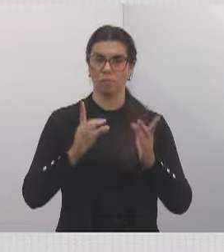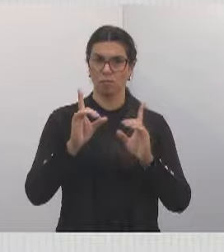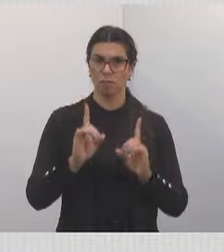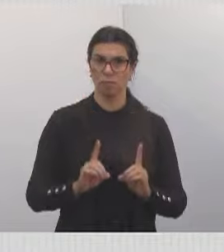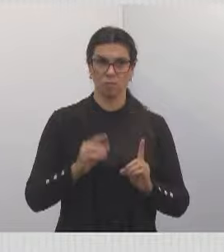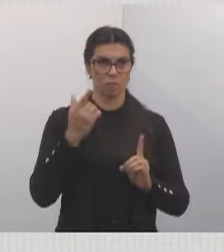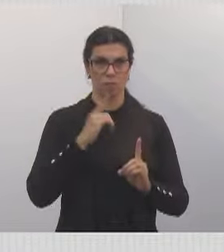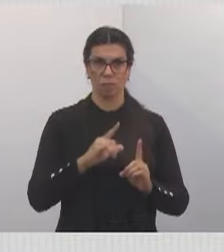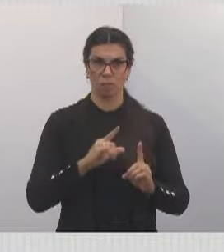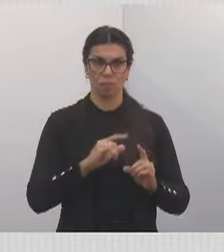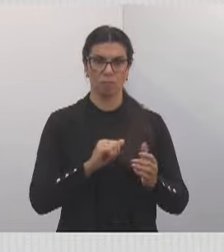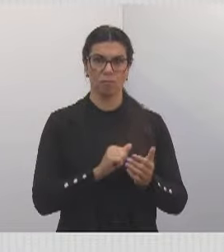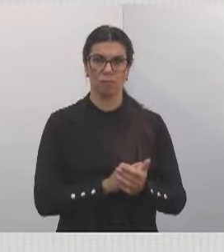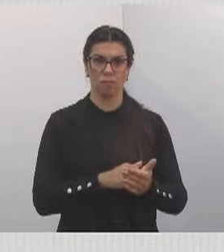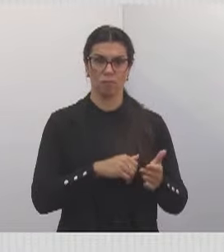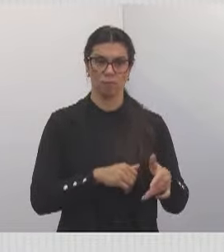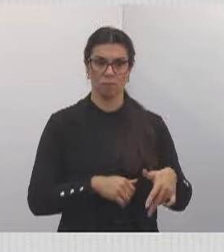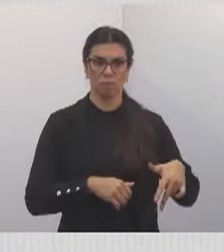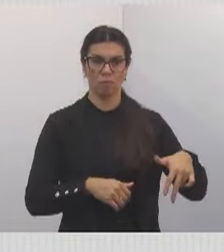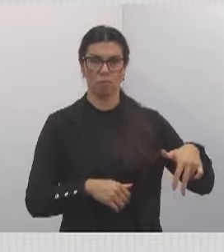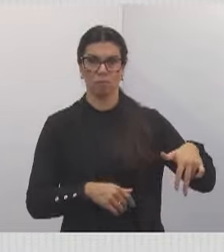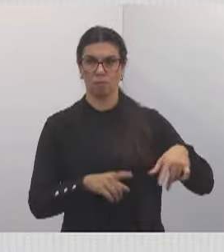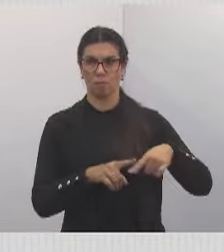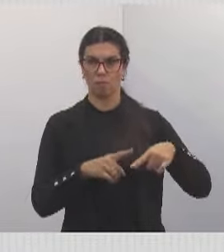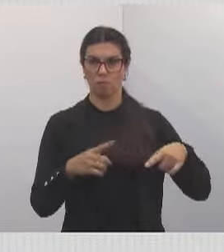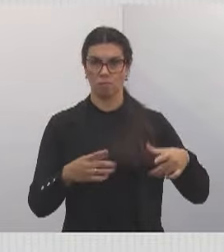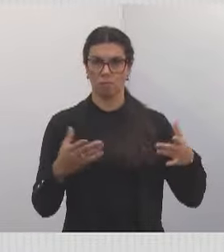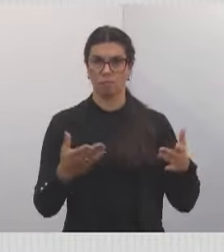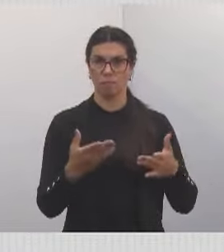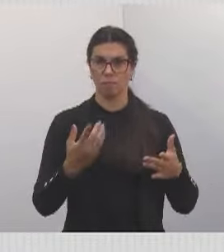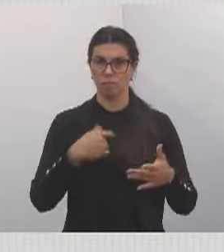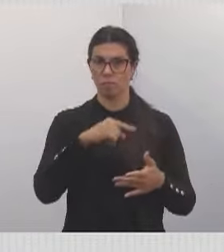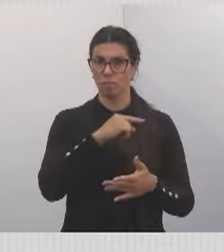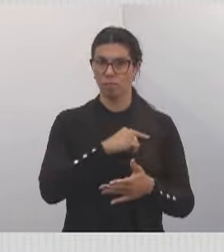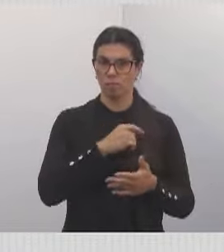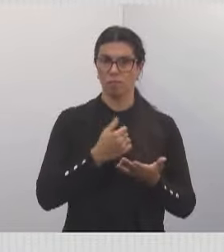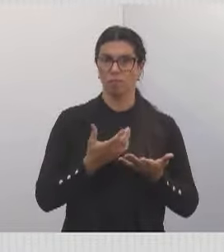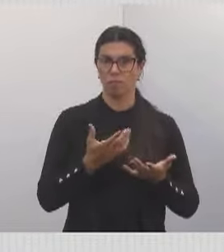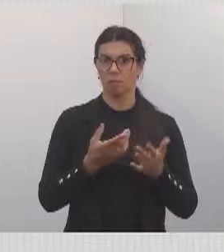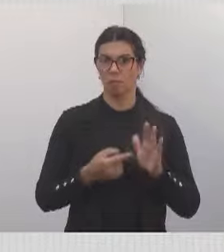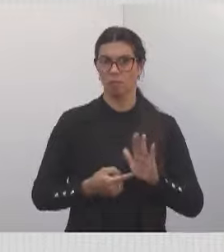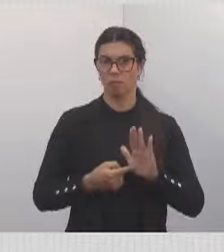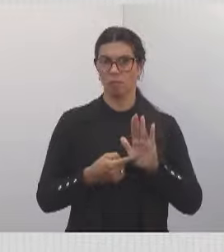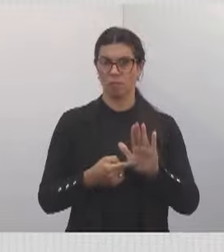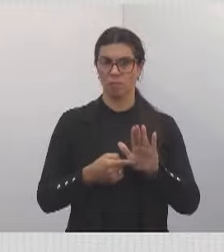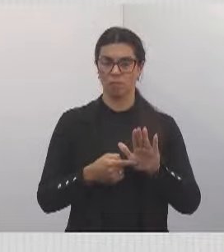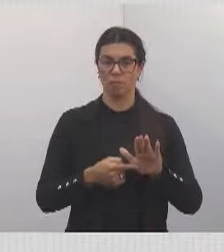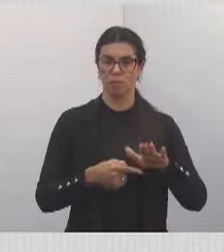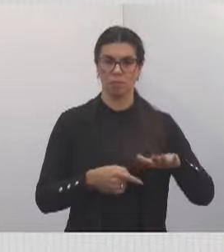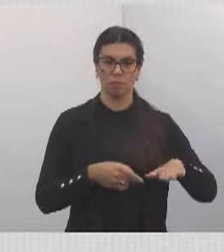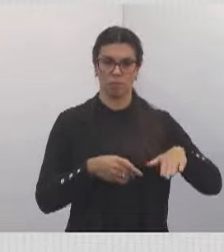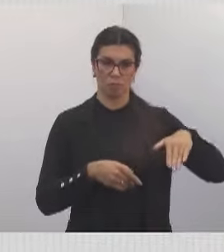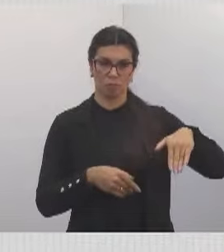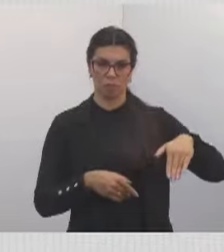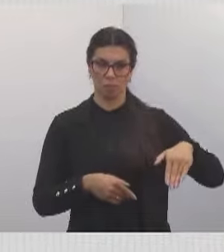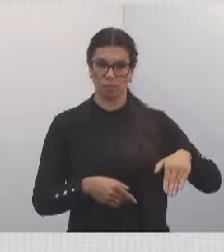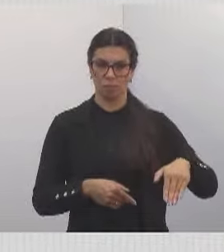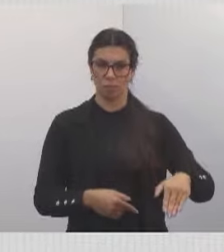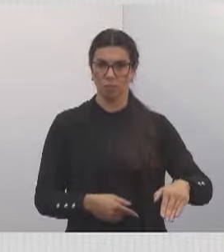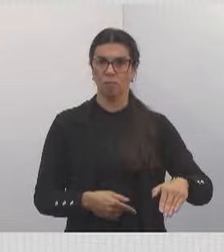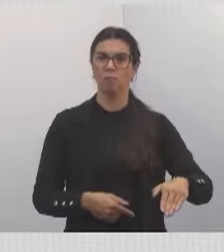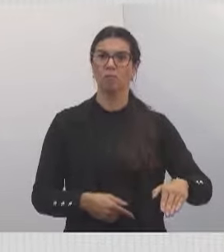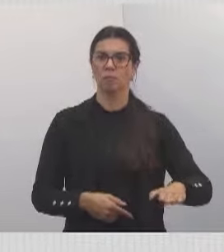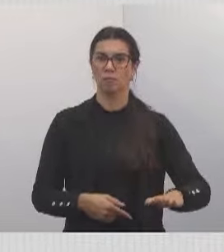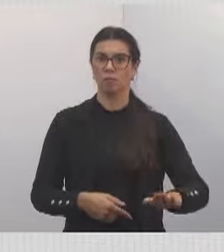fizemos a solicitação e agora o nosso pedido foi atendido e nós viemos aqui. Mostrar pra vocês que quando a gente anda, a gente caminha pela cidade,